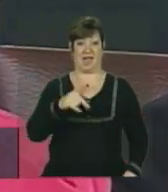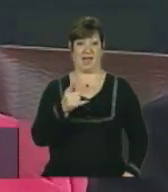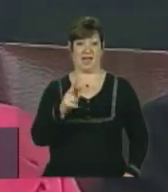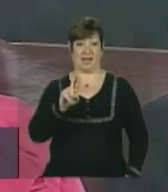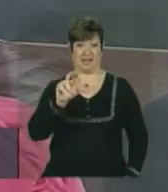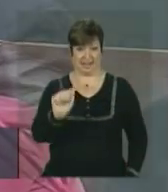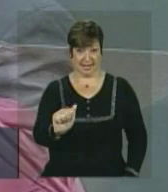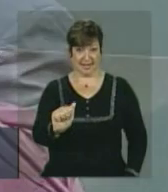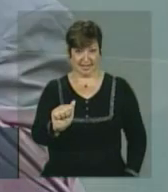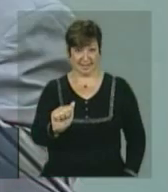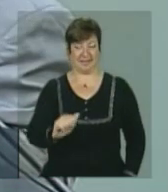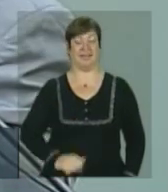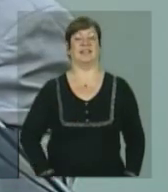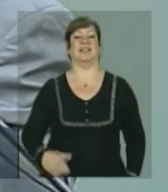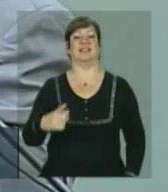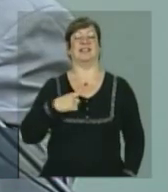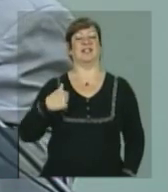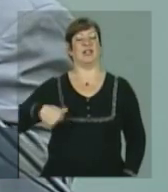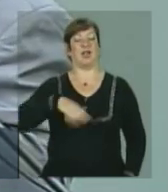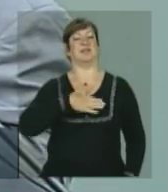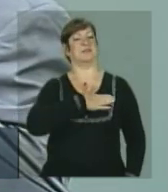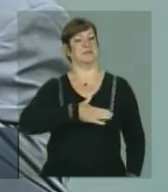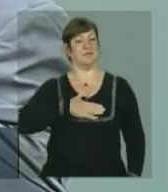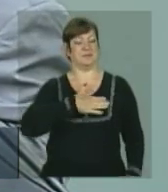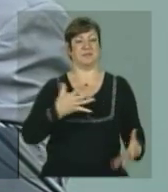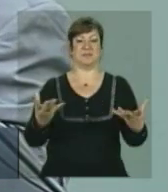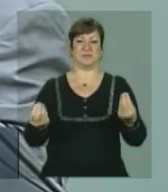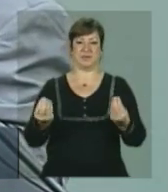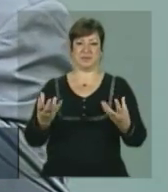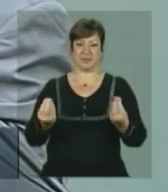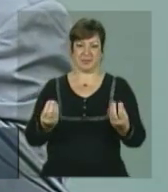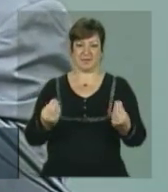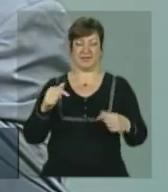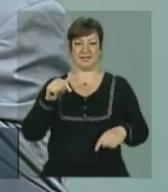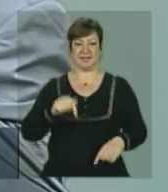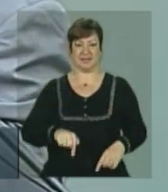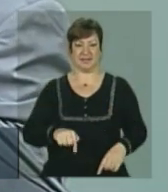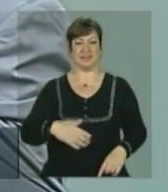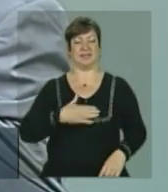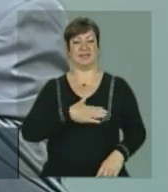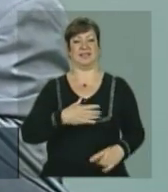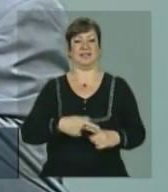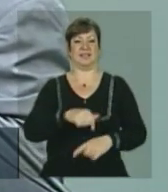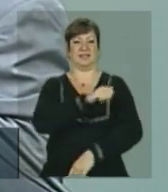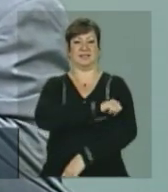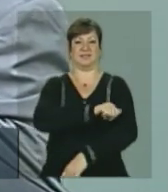grande honra para o Estado do Rio de Janeiro, uma grande honra